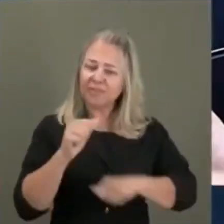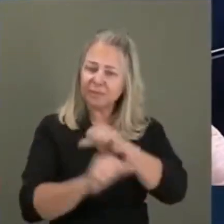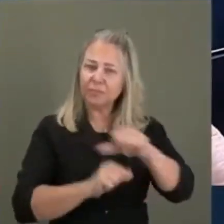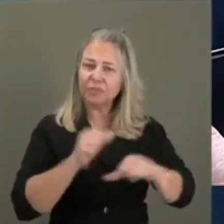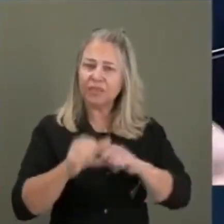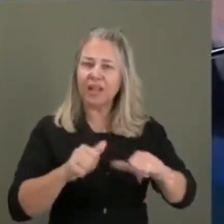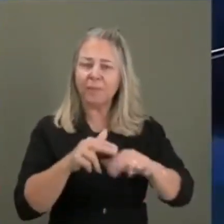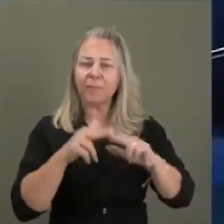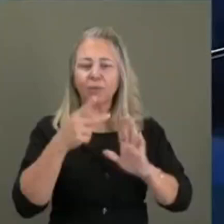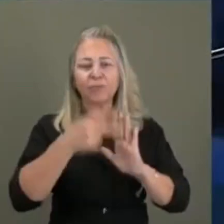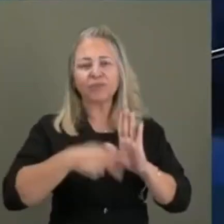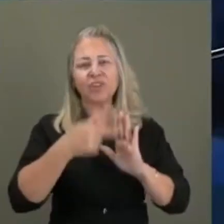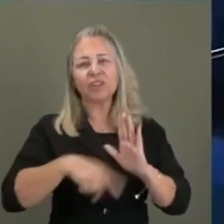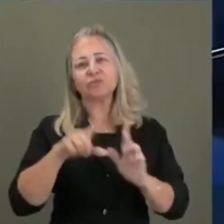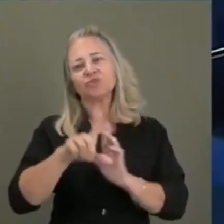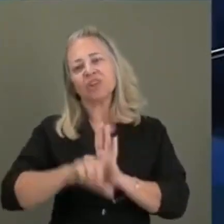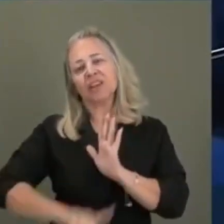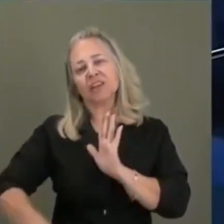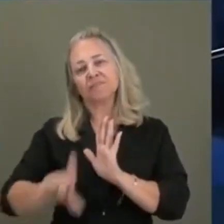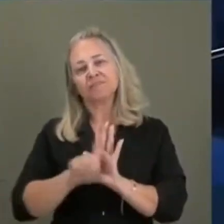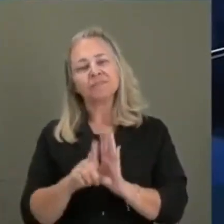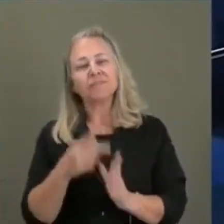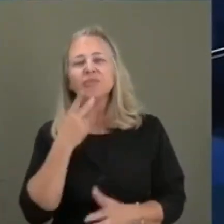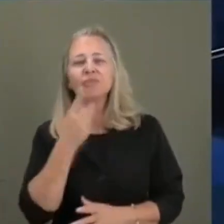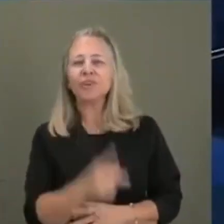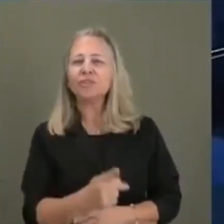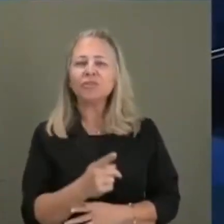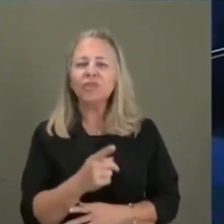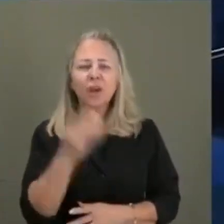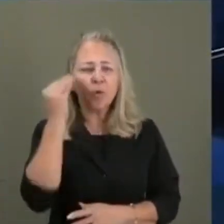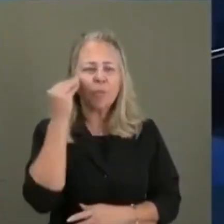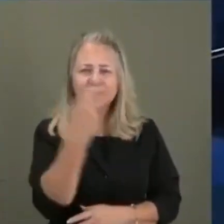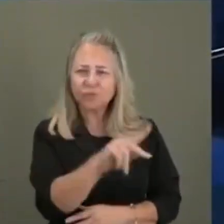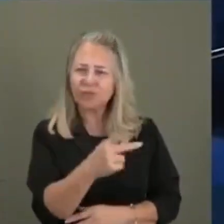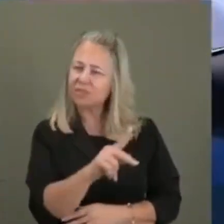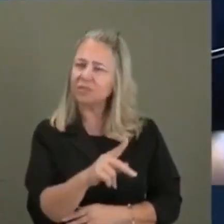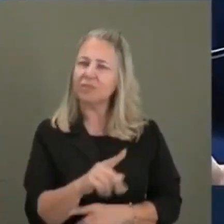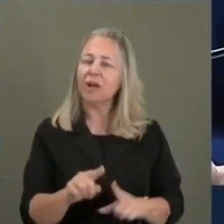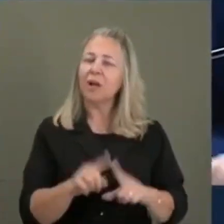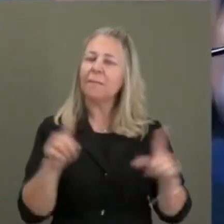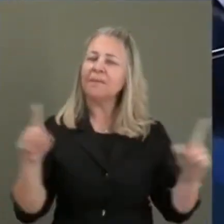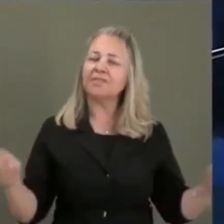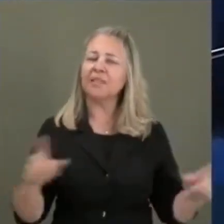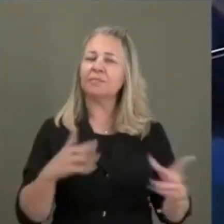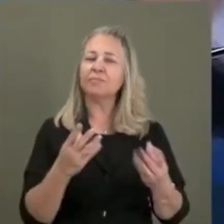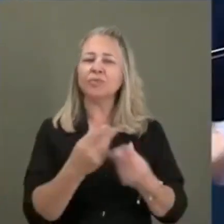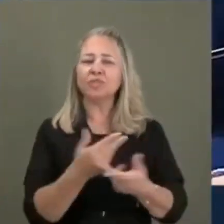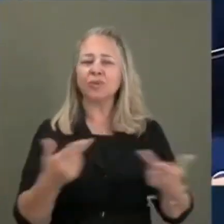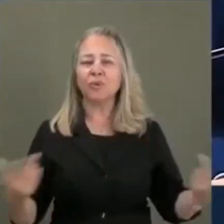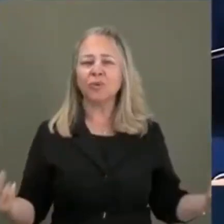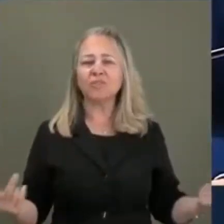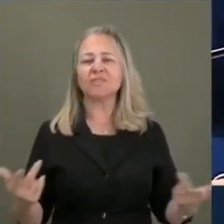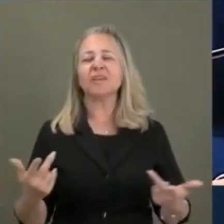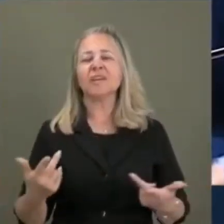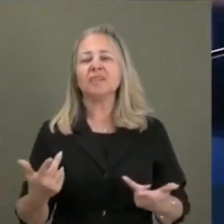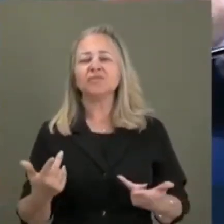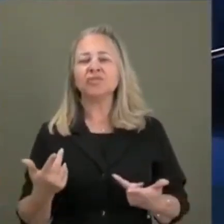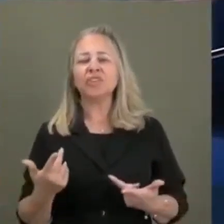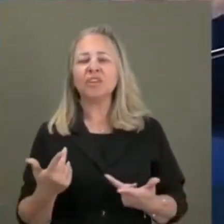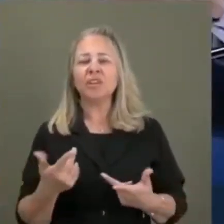aqui através de projetos de lei. Porque aí eu estou te falando, deixando bem claro que não é culpa sua. Mas só o Banco Central gastou 143 milhões de plano de saúde e odontológico.